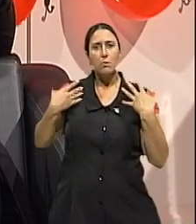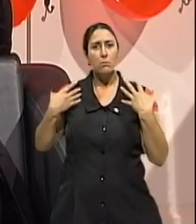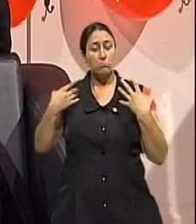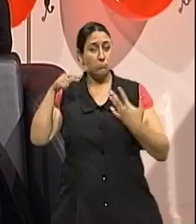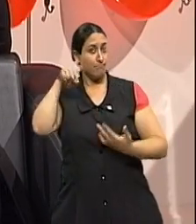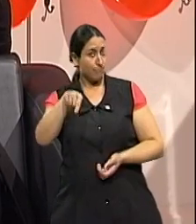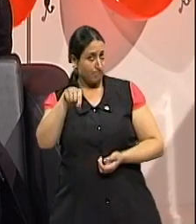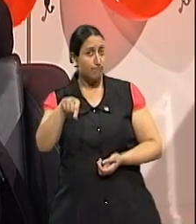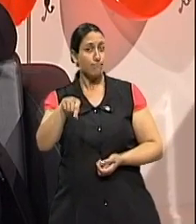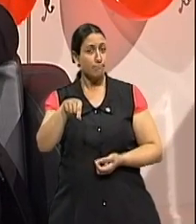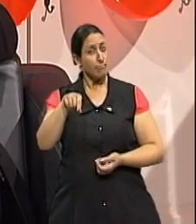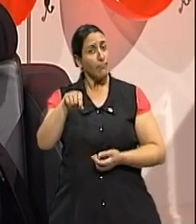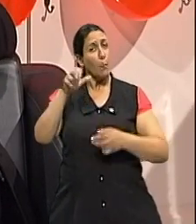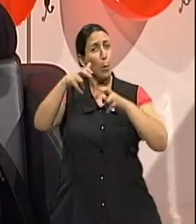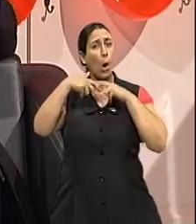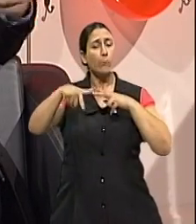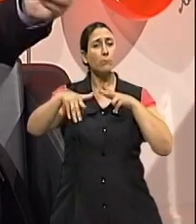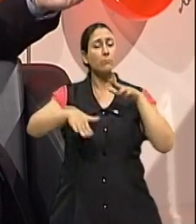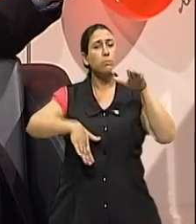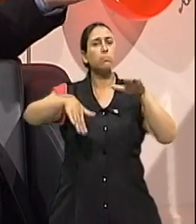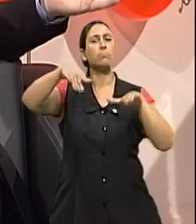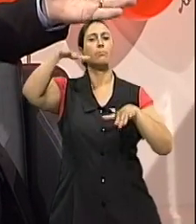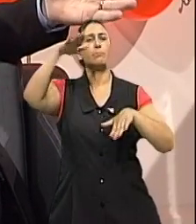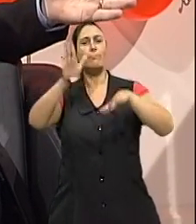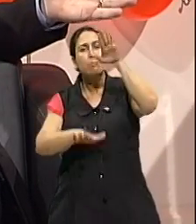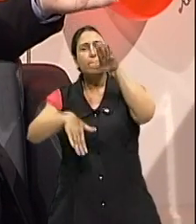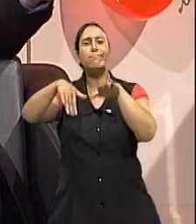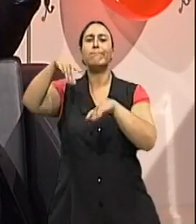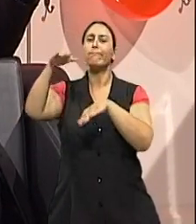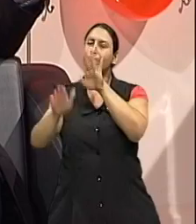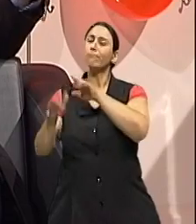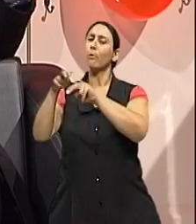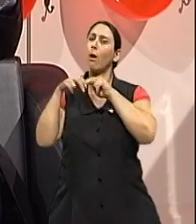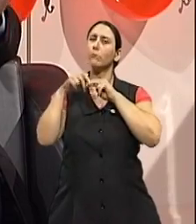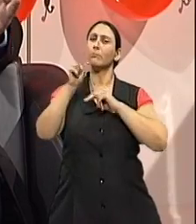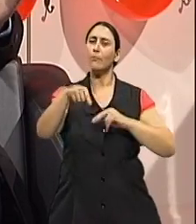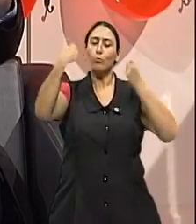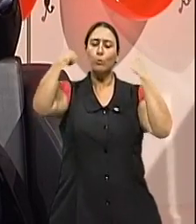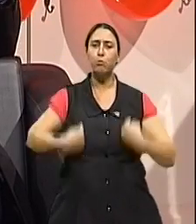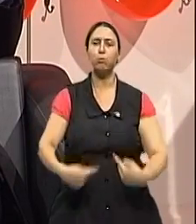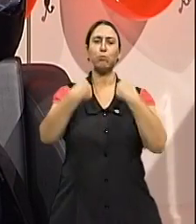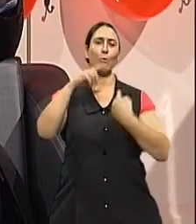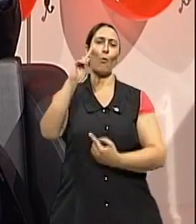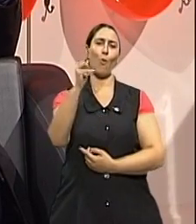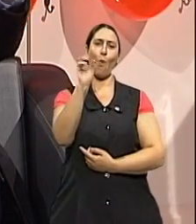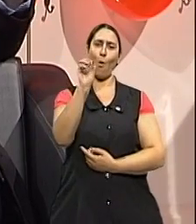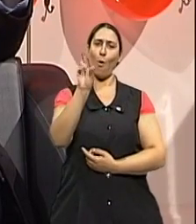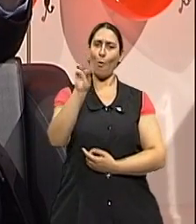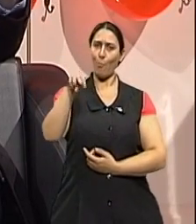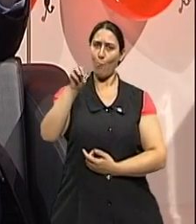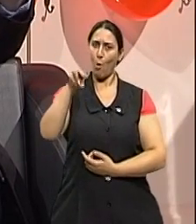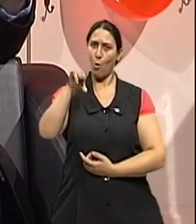dessas oscilações hormonais. A partir do momento que ela começa a passar por esse período, em torno dos